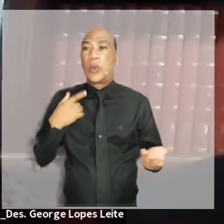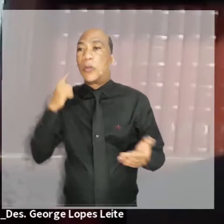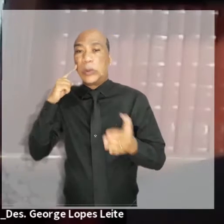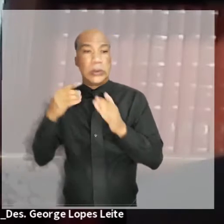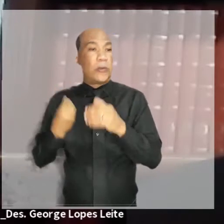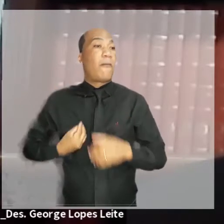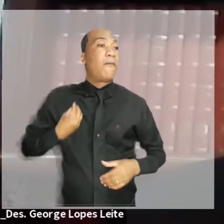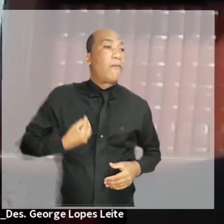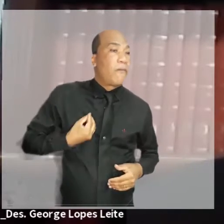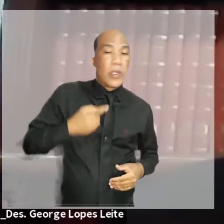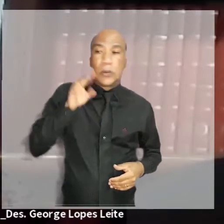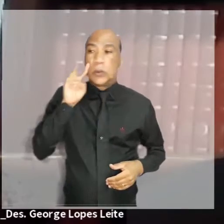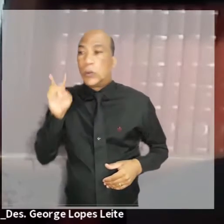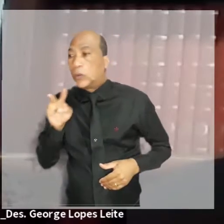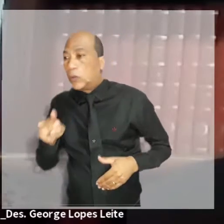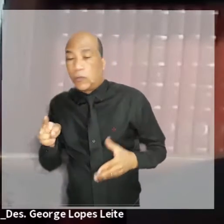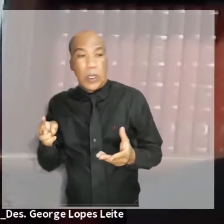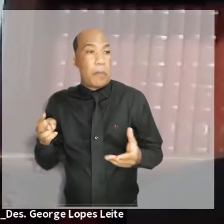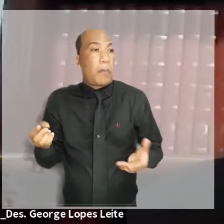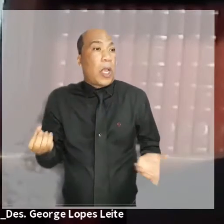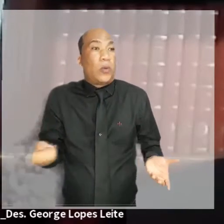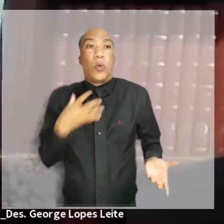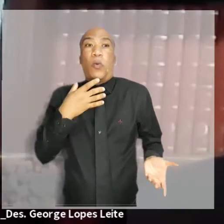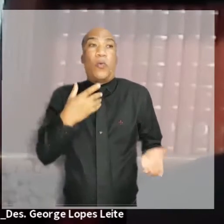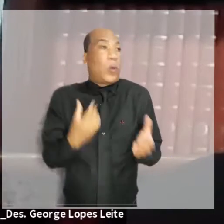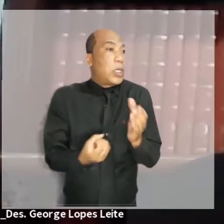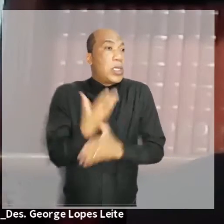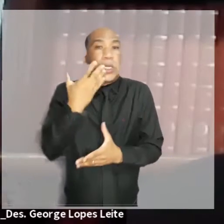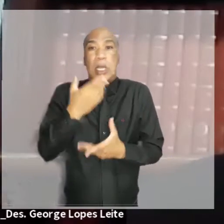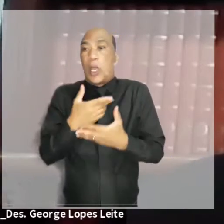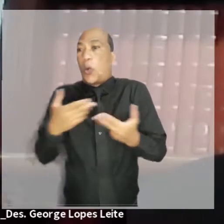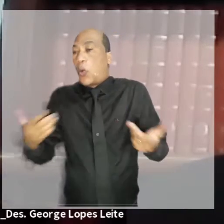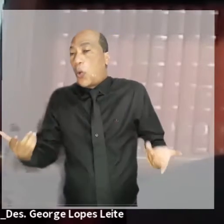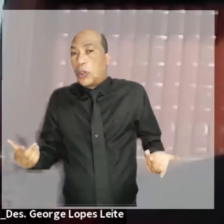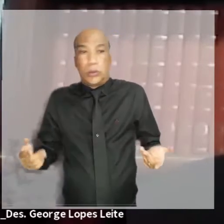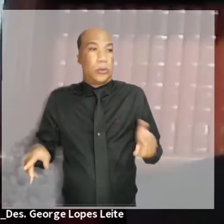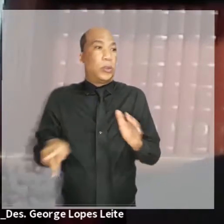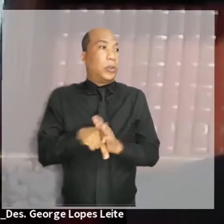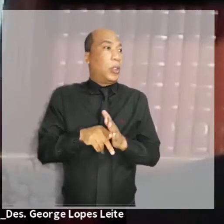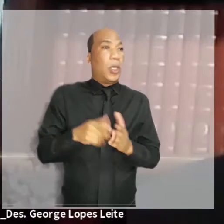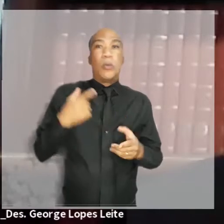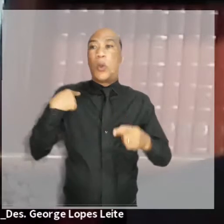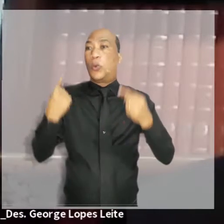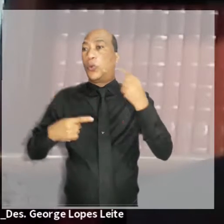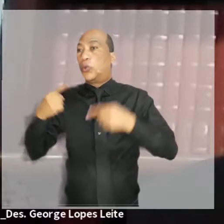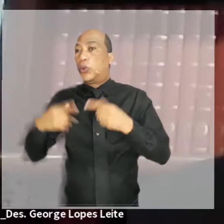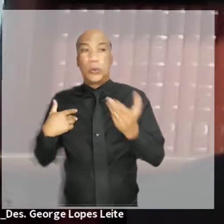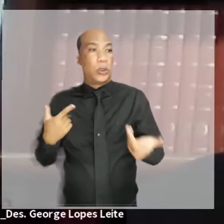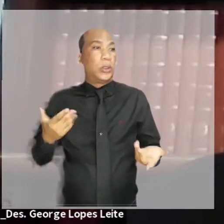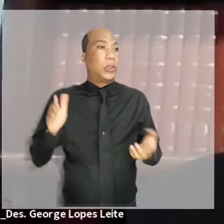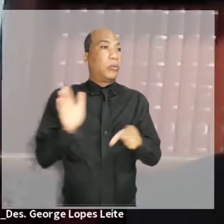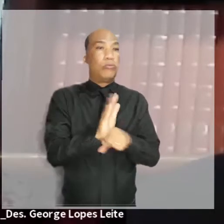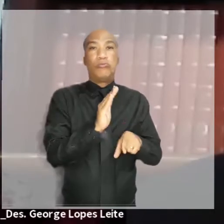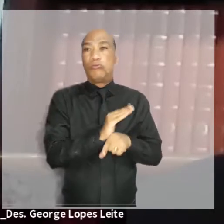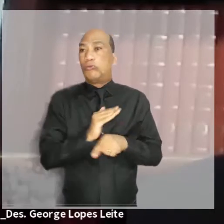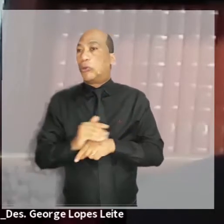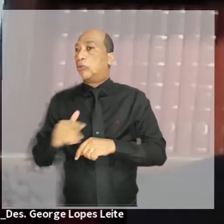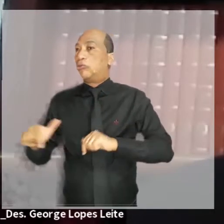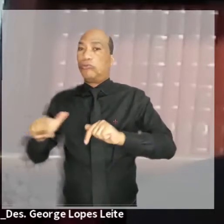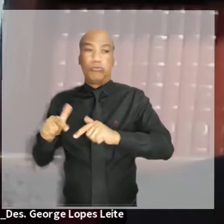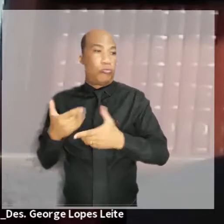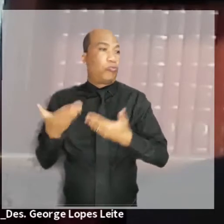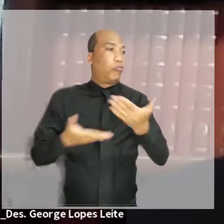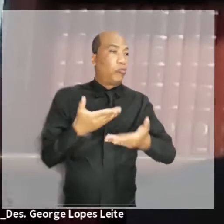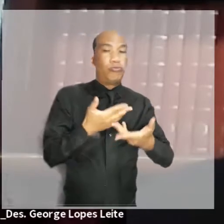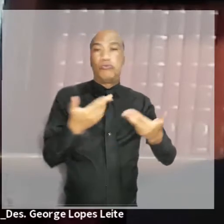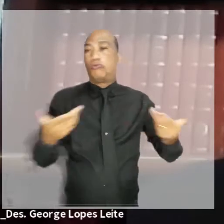enfoque prático sobre a realidade vivenciada pelo tribunal como pressuposto de implementação de instrumentos e de políticas para